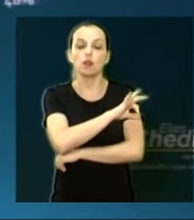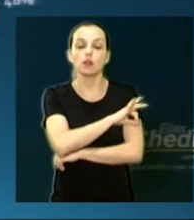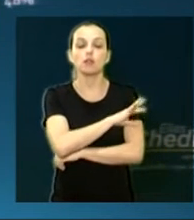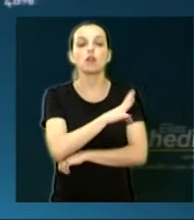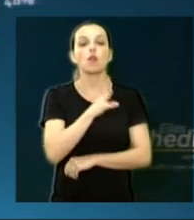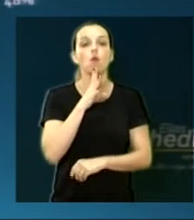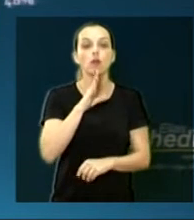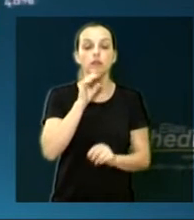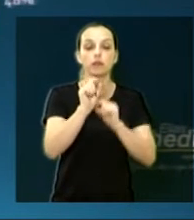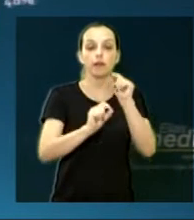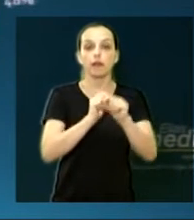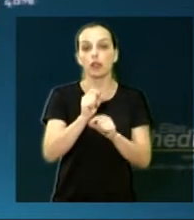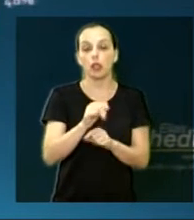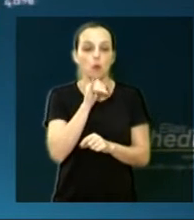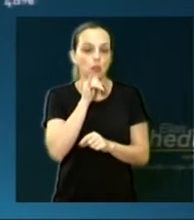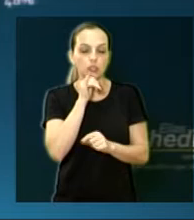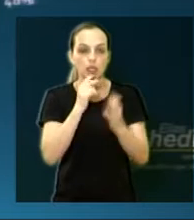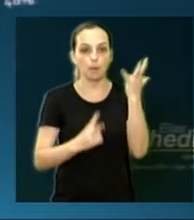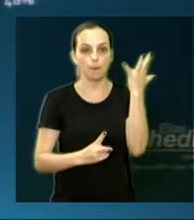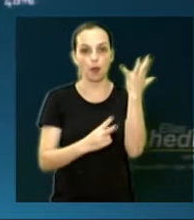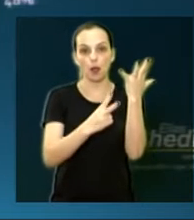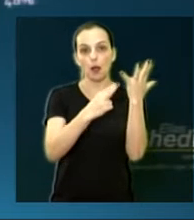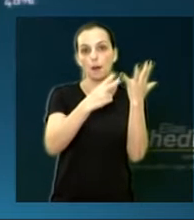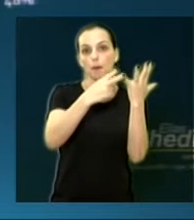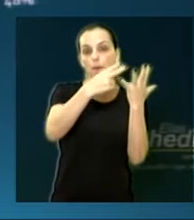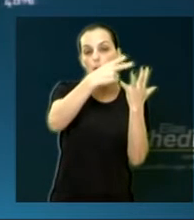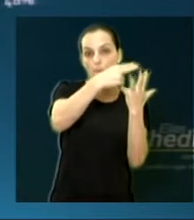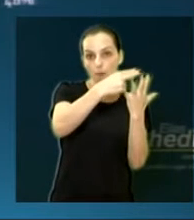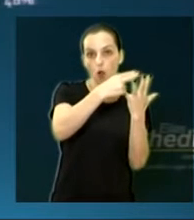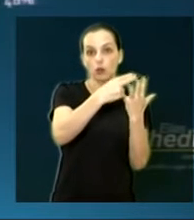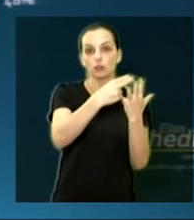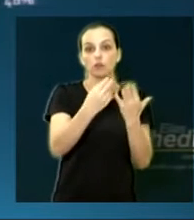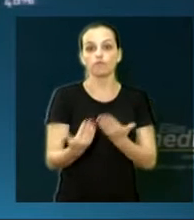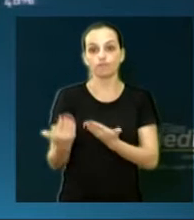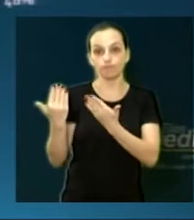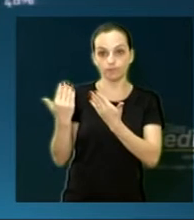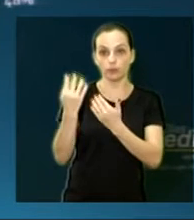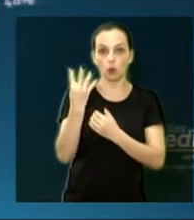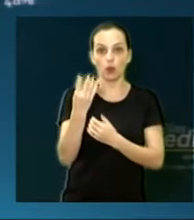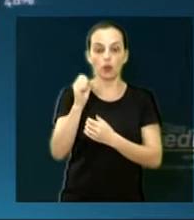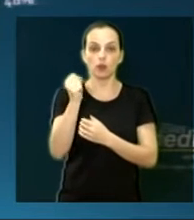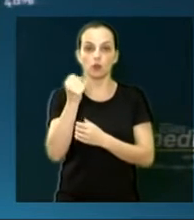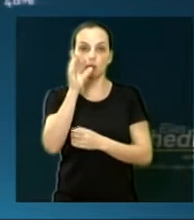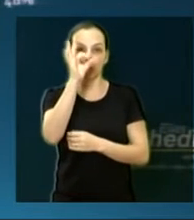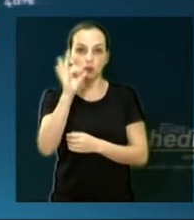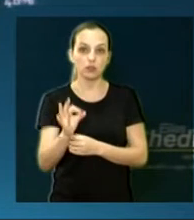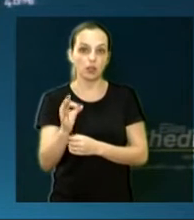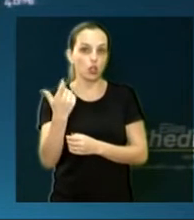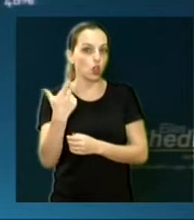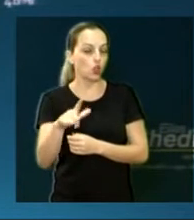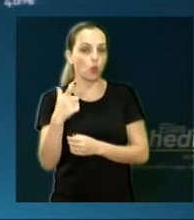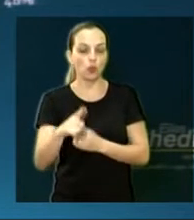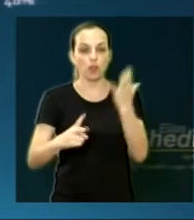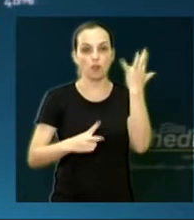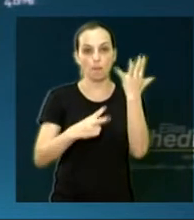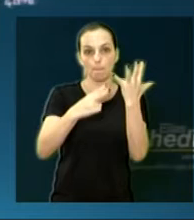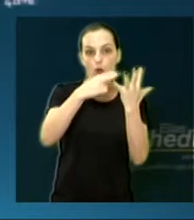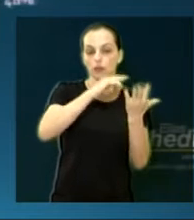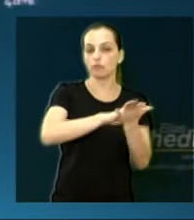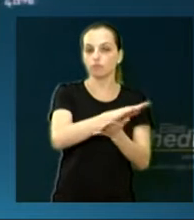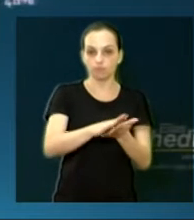foi situação da poda delas, dessas árvores, 48% elas não tinham sofrido poda.